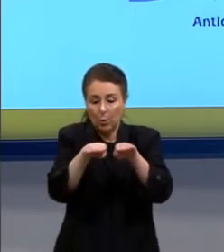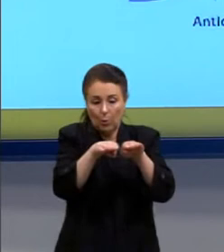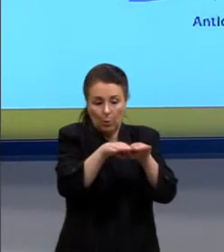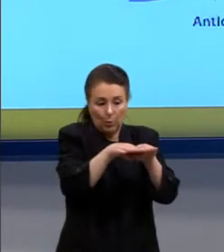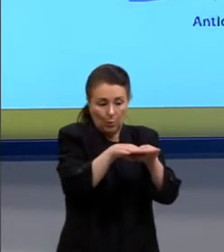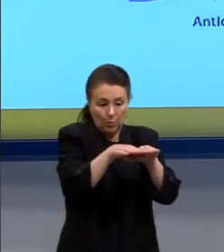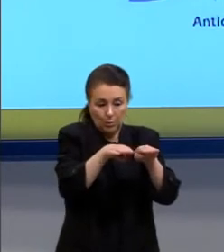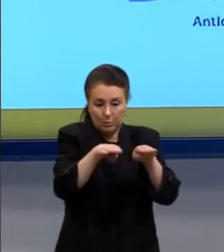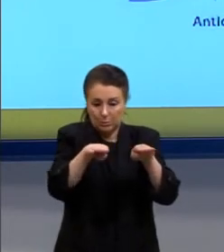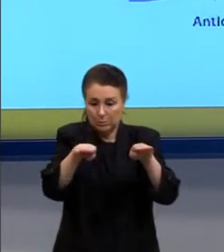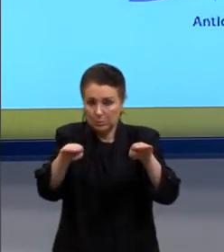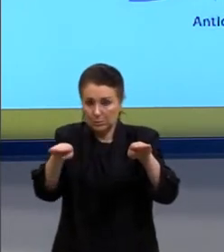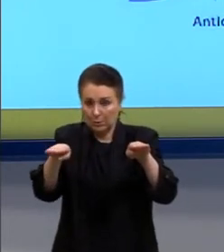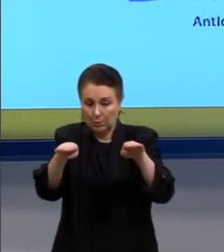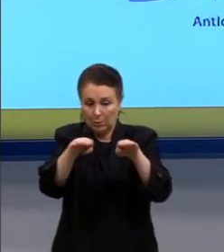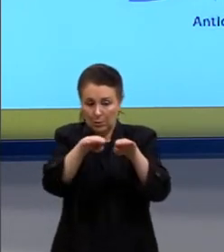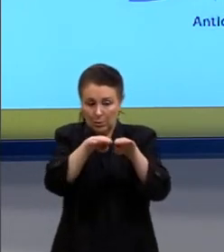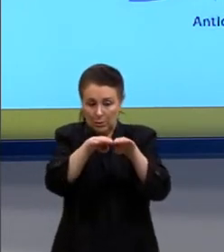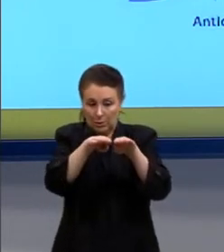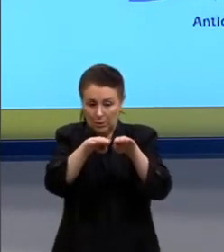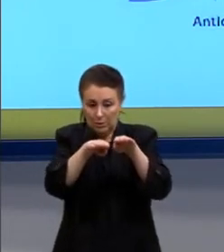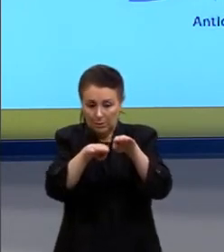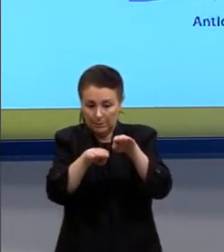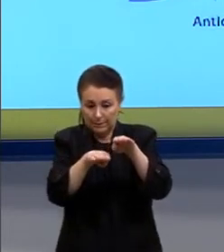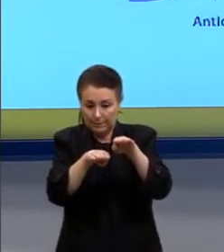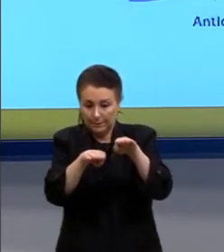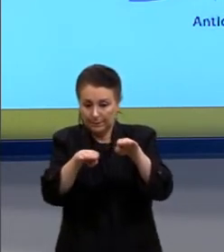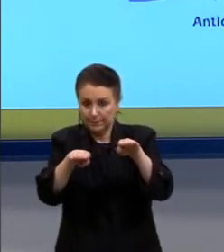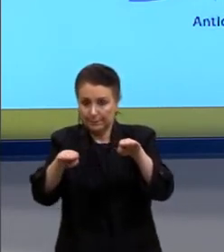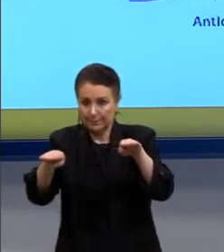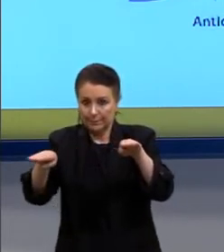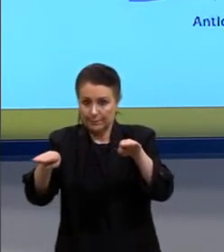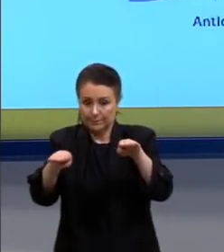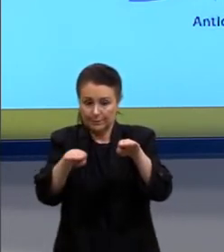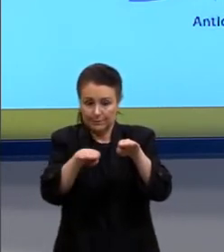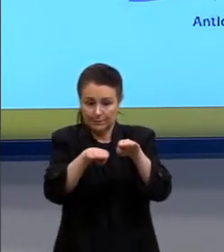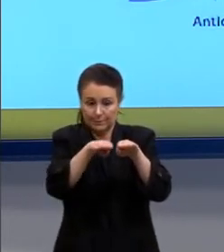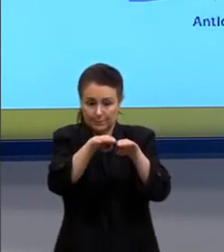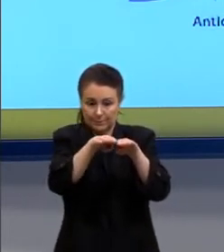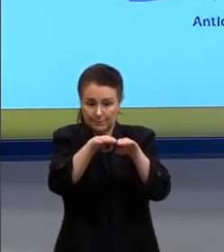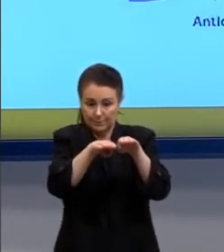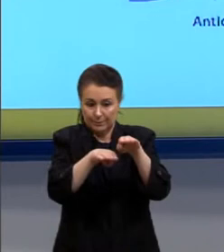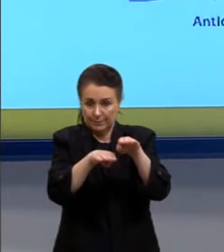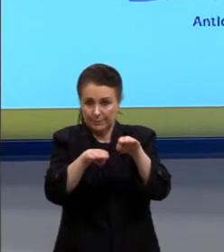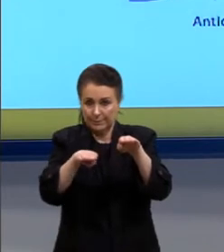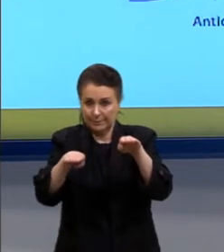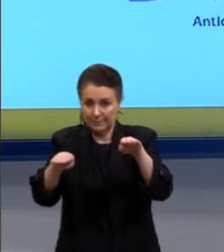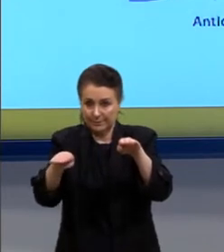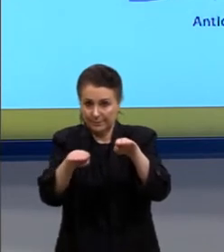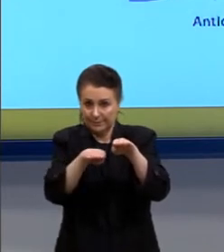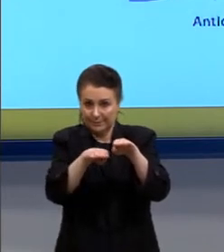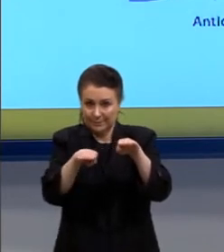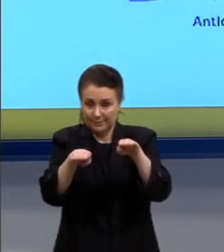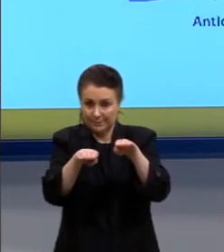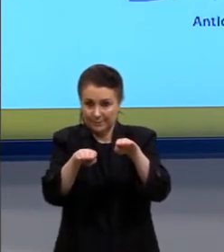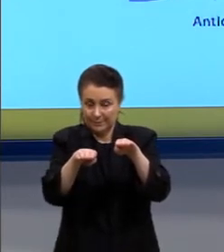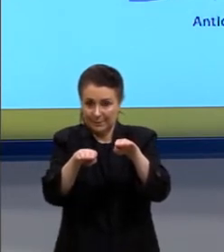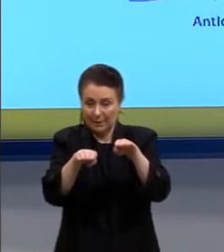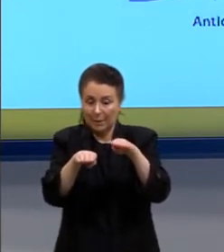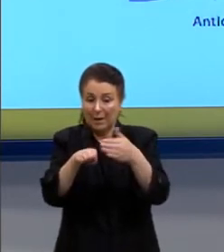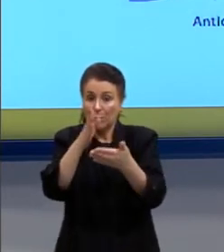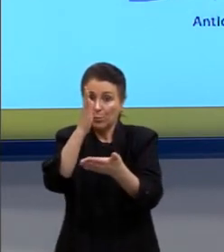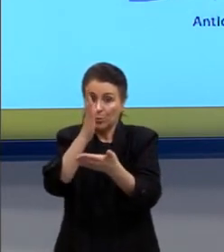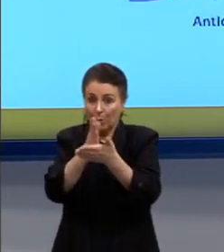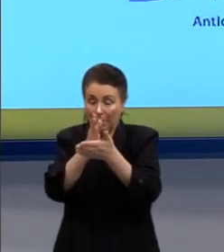ele vai ter um rebaixamento desse sistema, tá? relacionado a esse limite. Então, seria mais no meio da